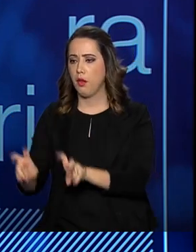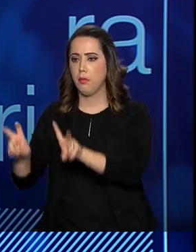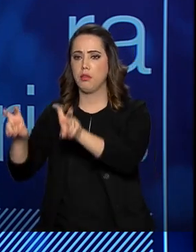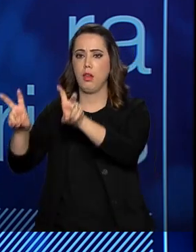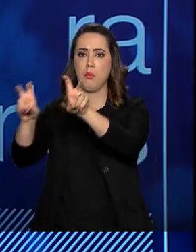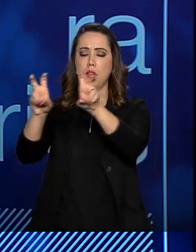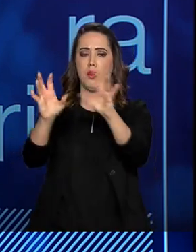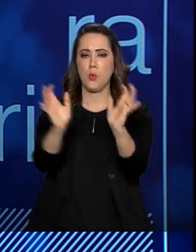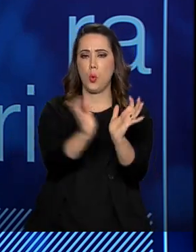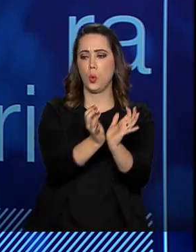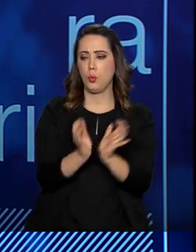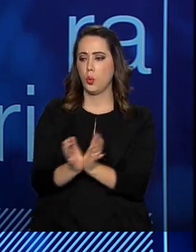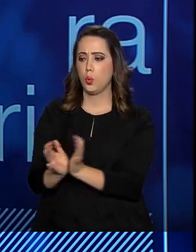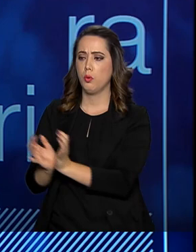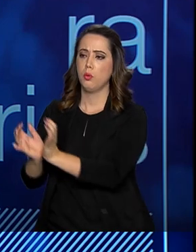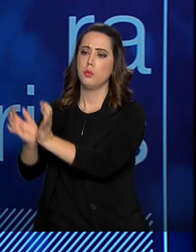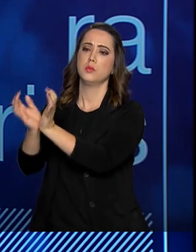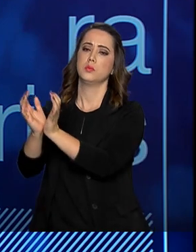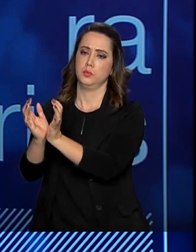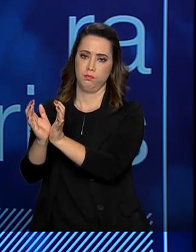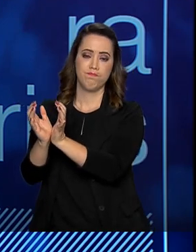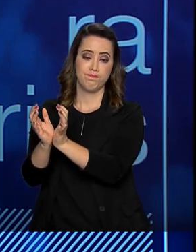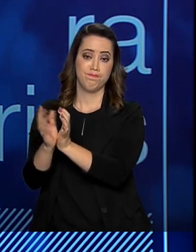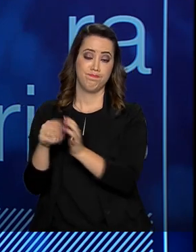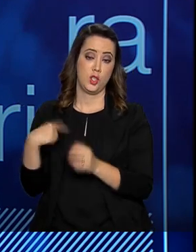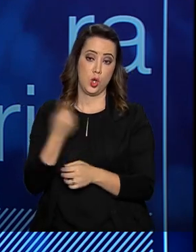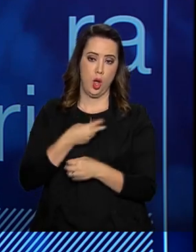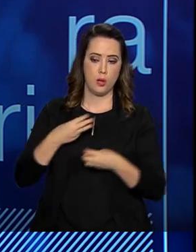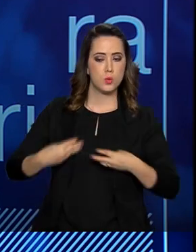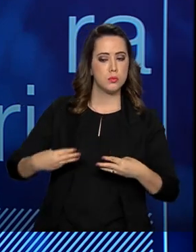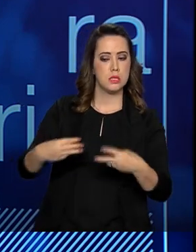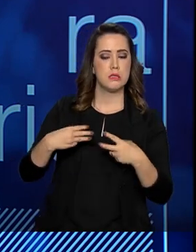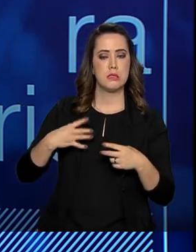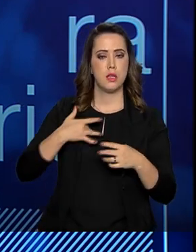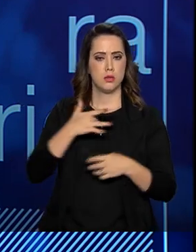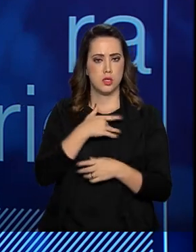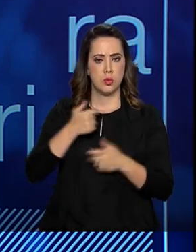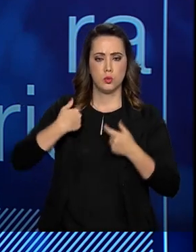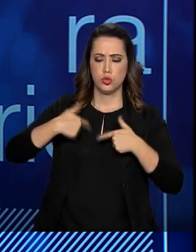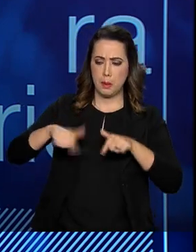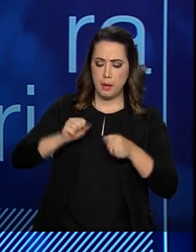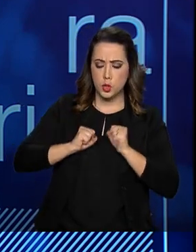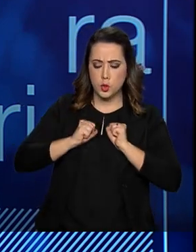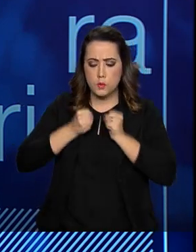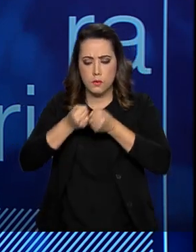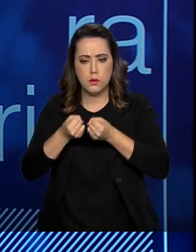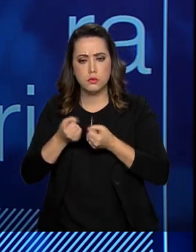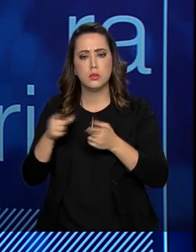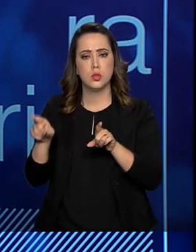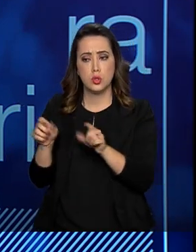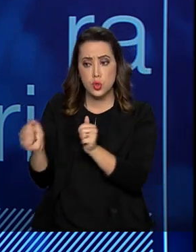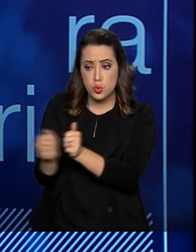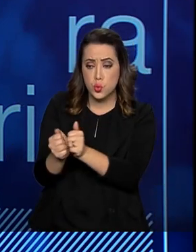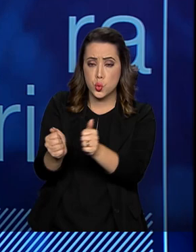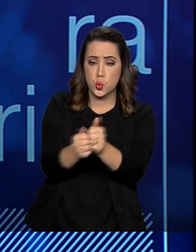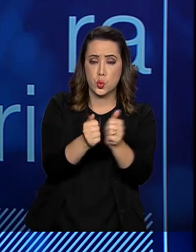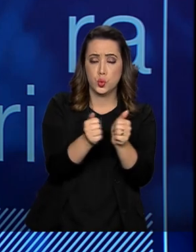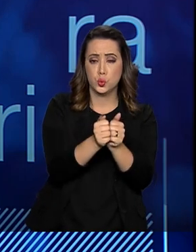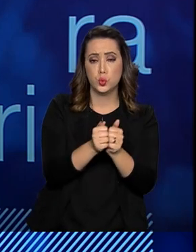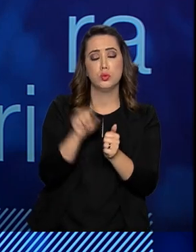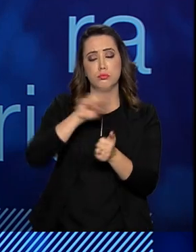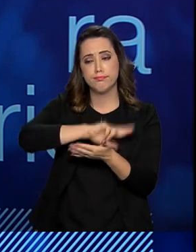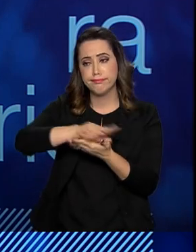da sociedade. O Ministério da Saúde tem feito um esforço e tem trabalhado de modo integrado com os demais ministérios. Nós temos